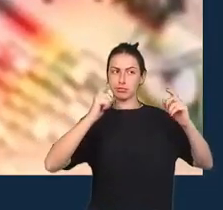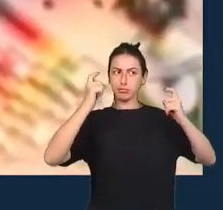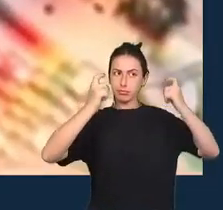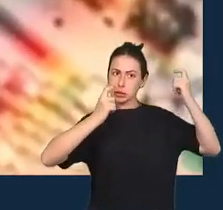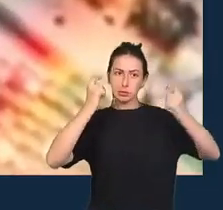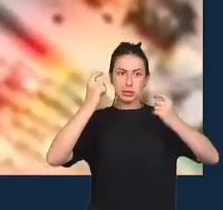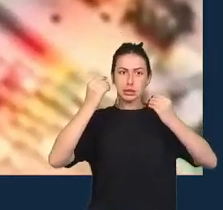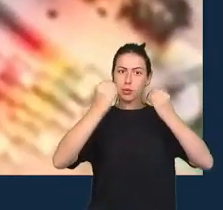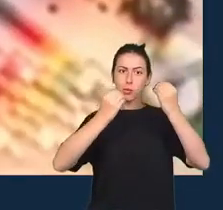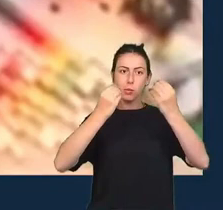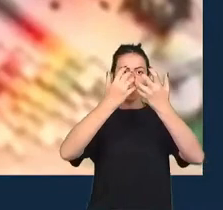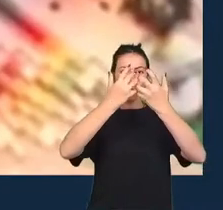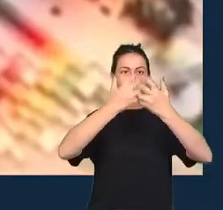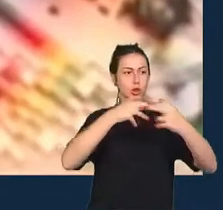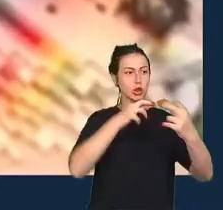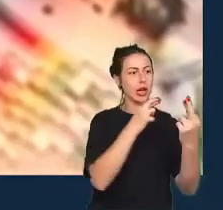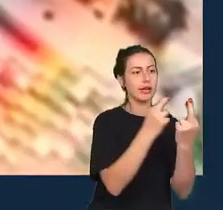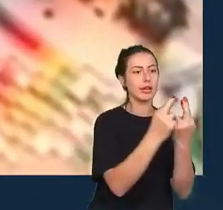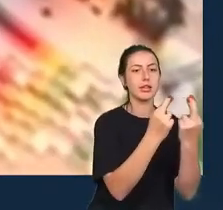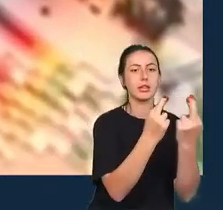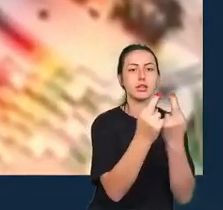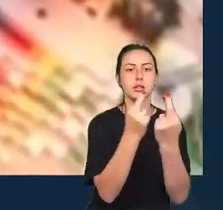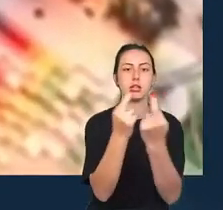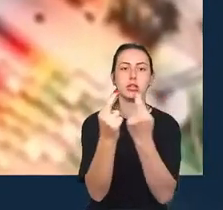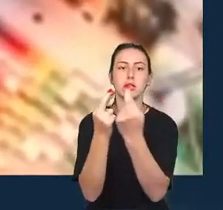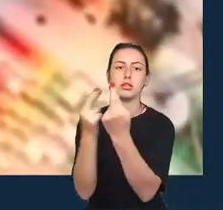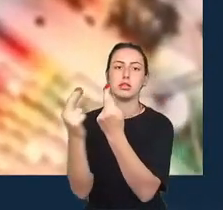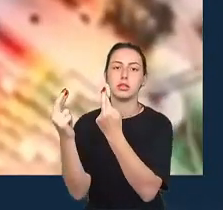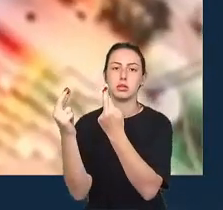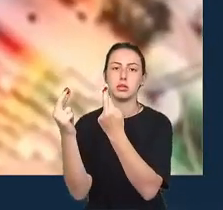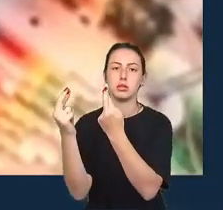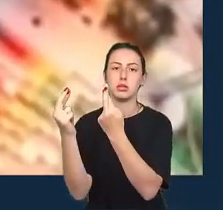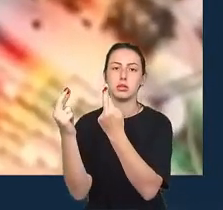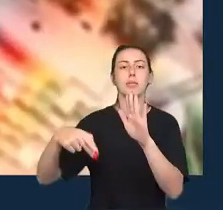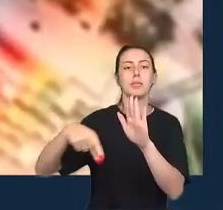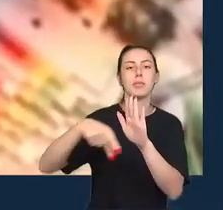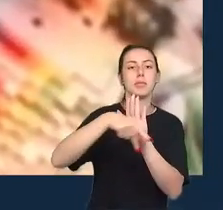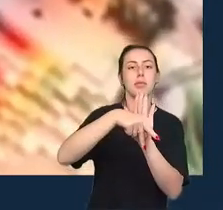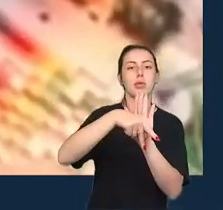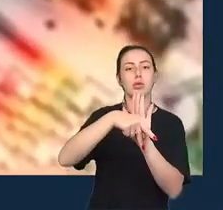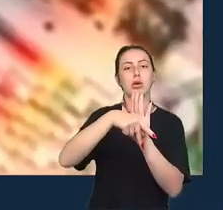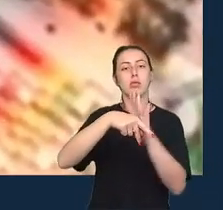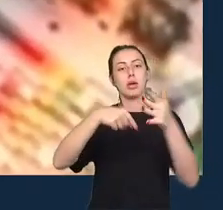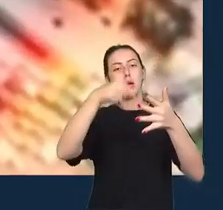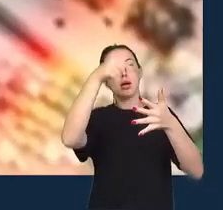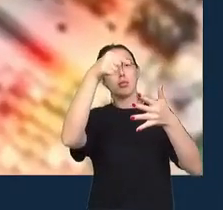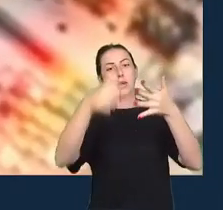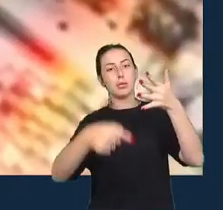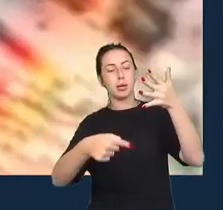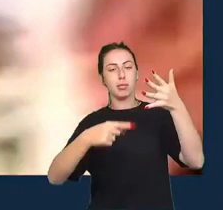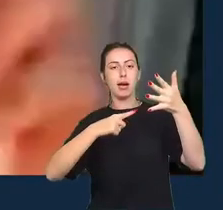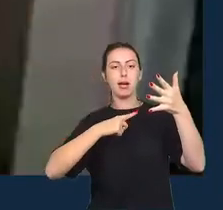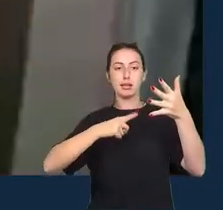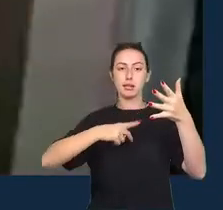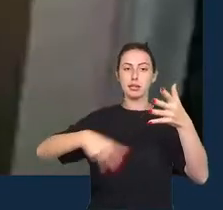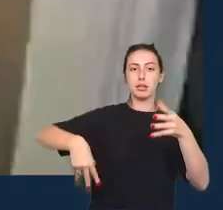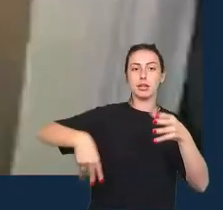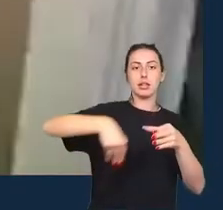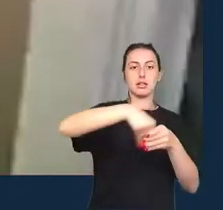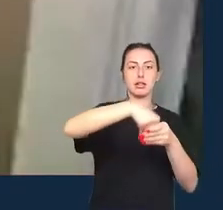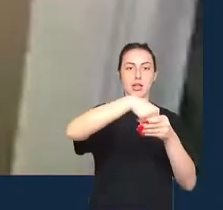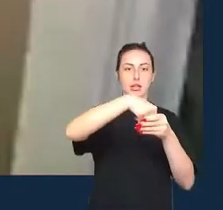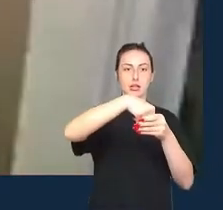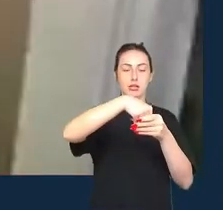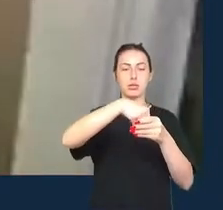relações que compõem elementos diversos que juntos compõem essas